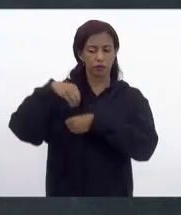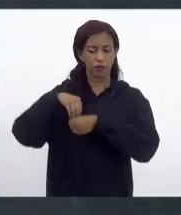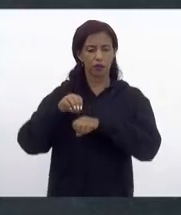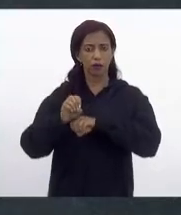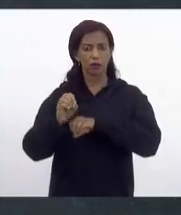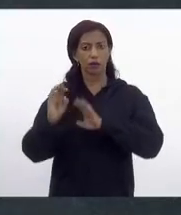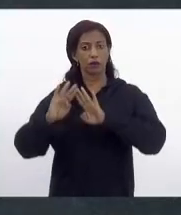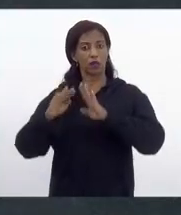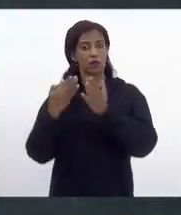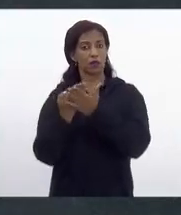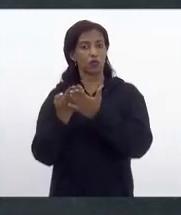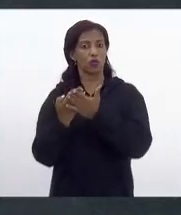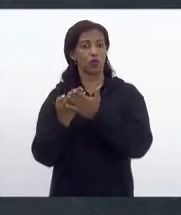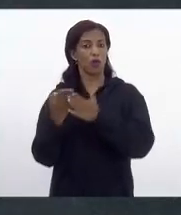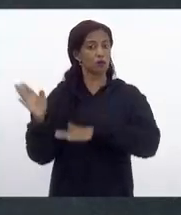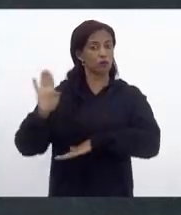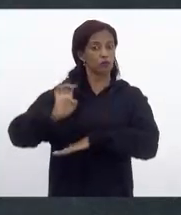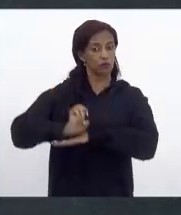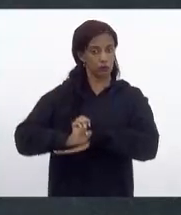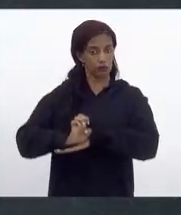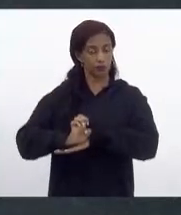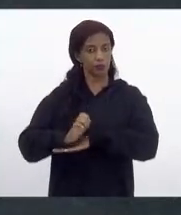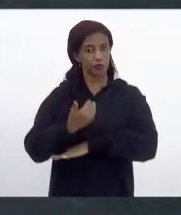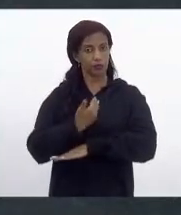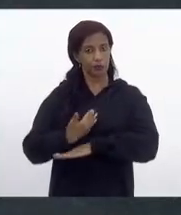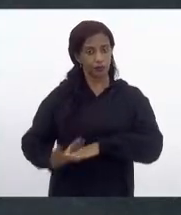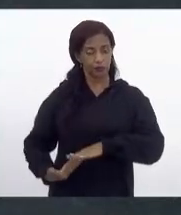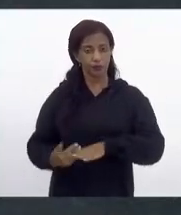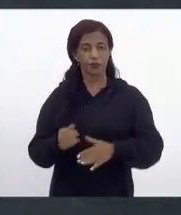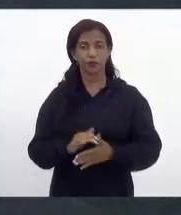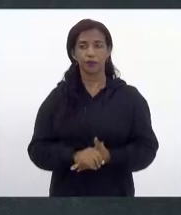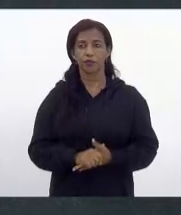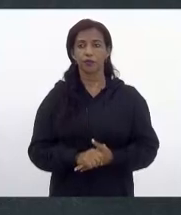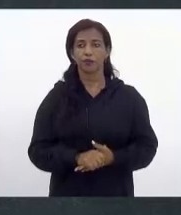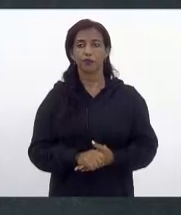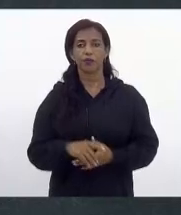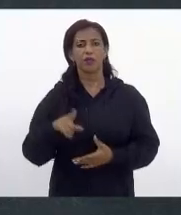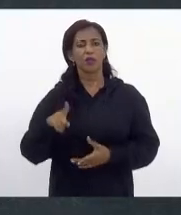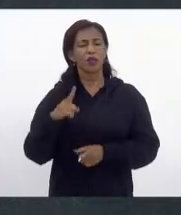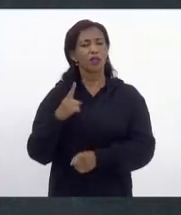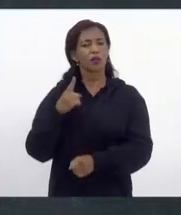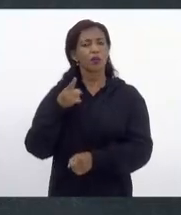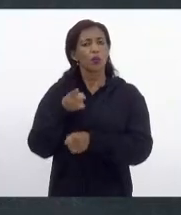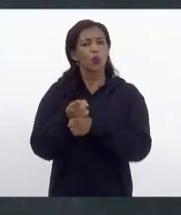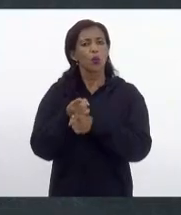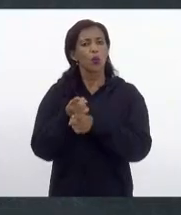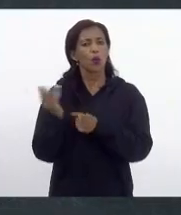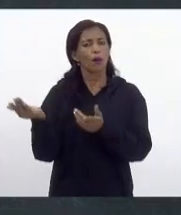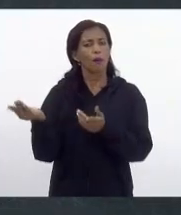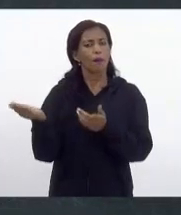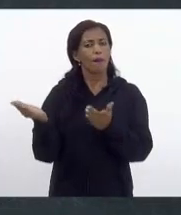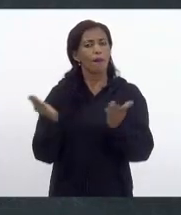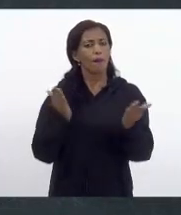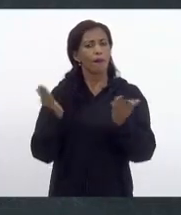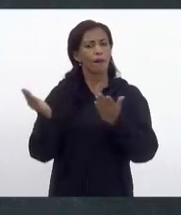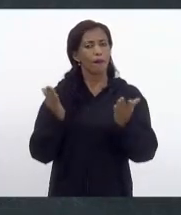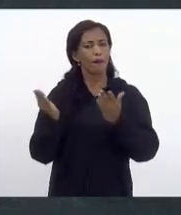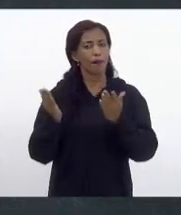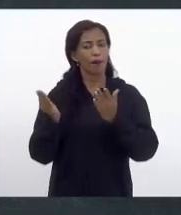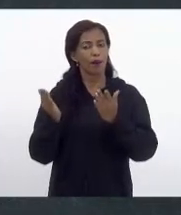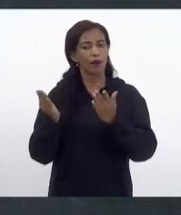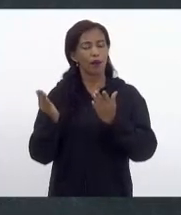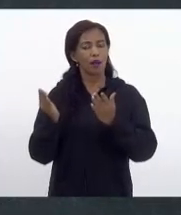rede pública estadual do Estado, da rede pública estadual, ele já encontra paralelo na rede